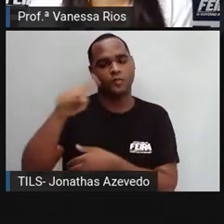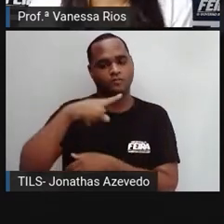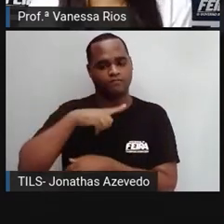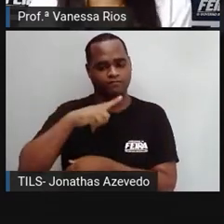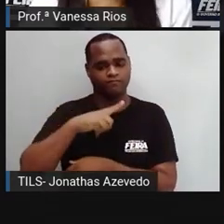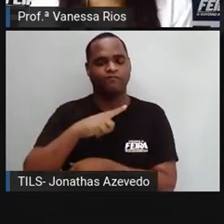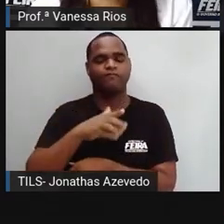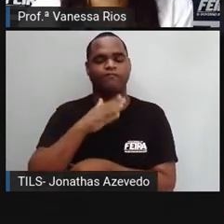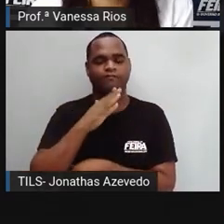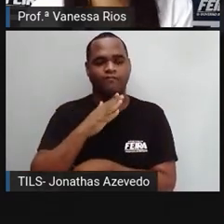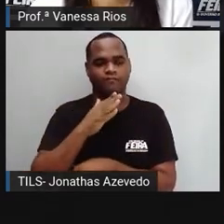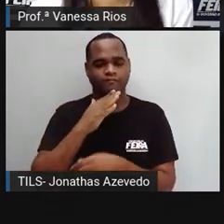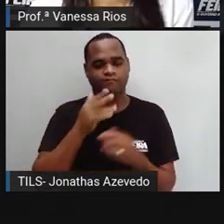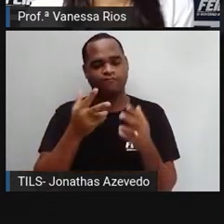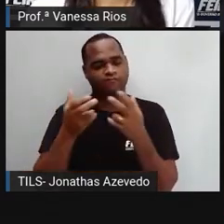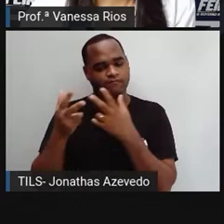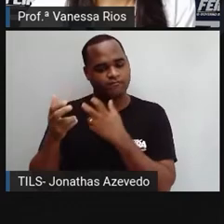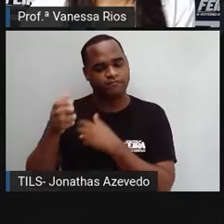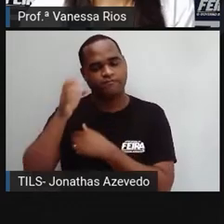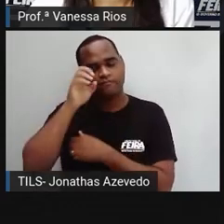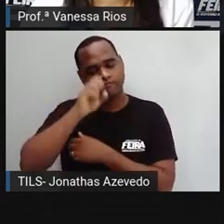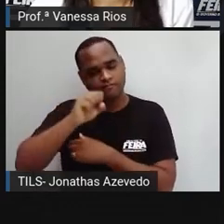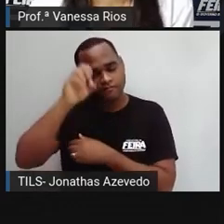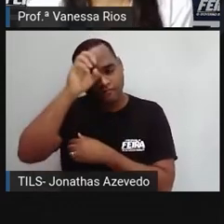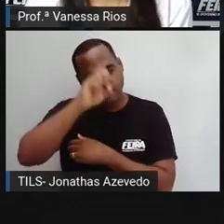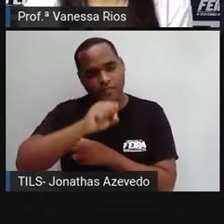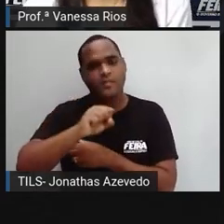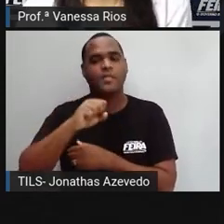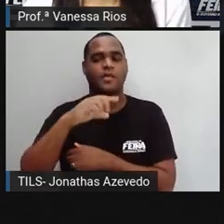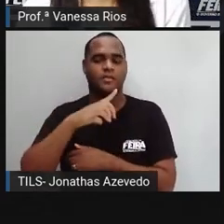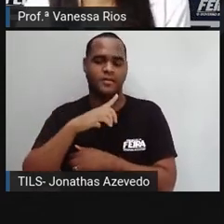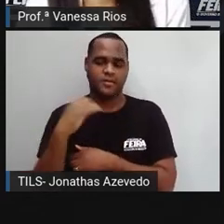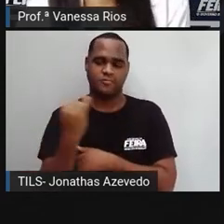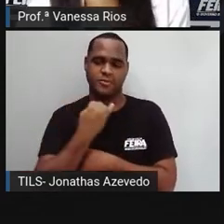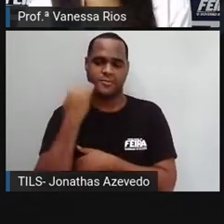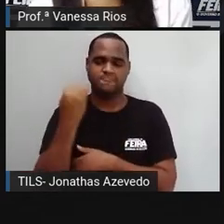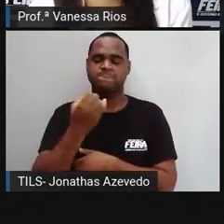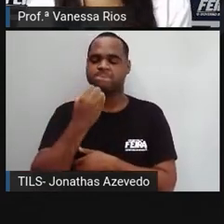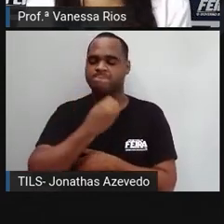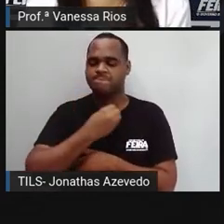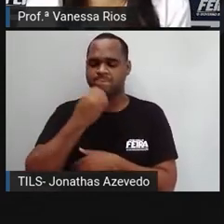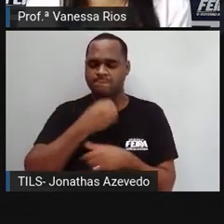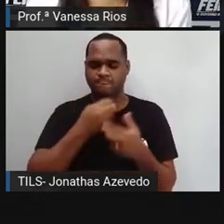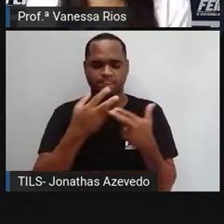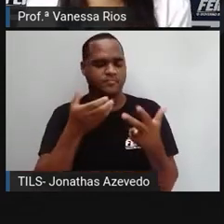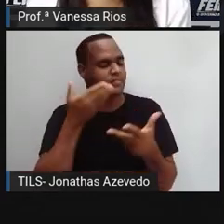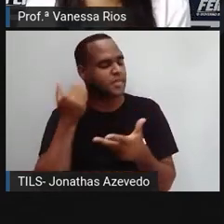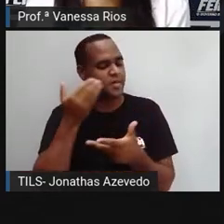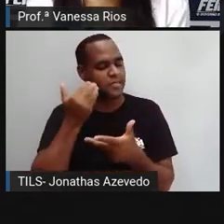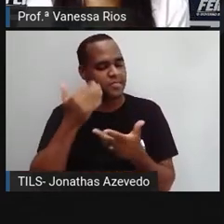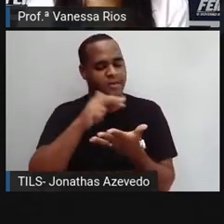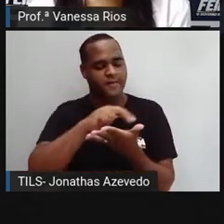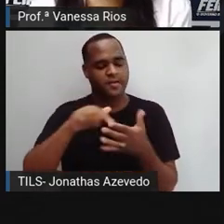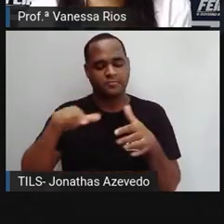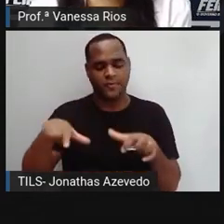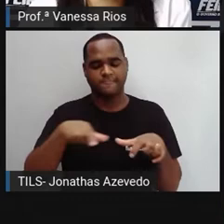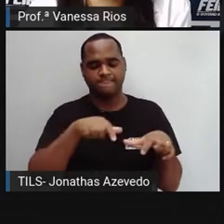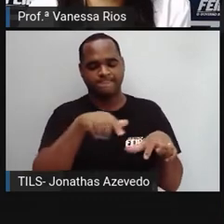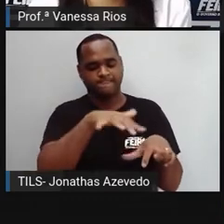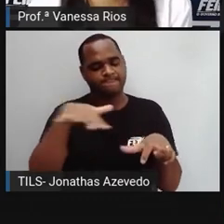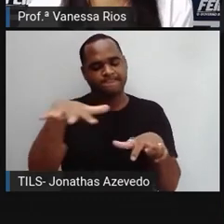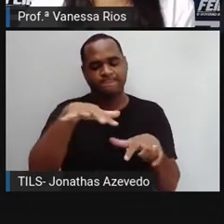e que precisamos sim, né? A cada momento, a cada oportunidade que tivermos nos diversos espaços que